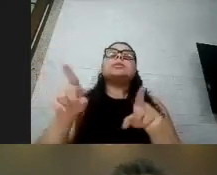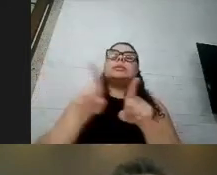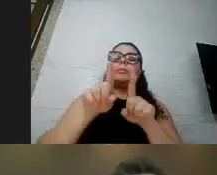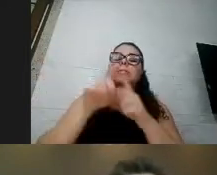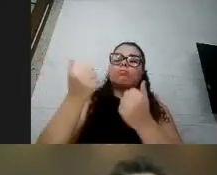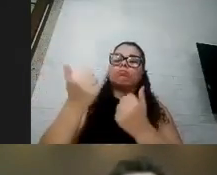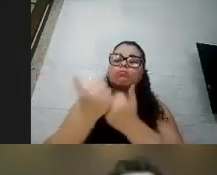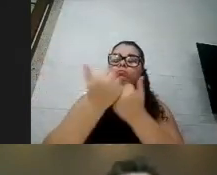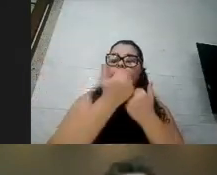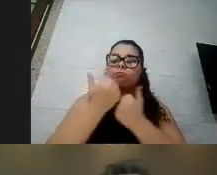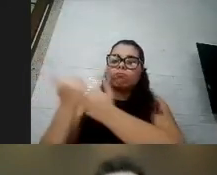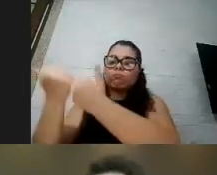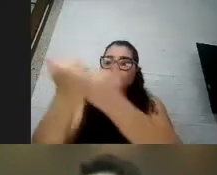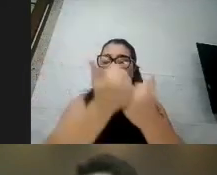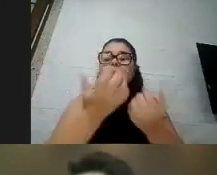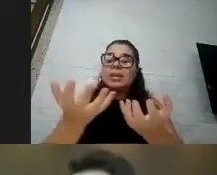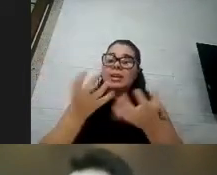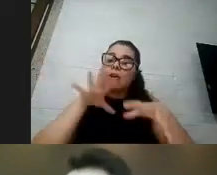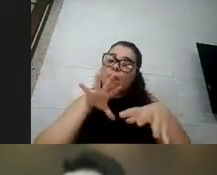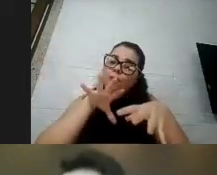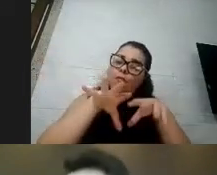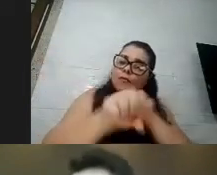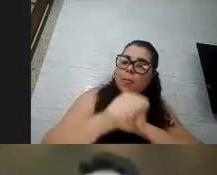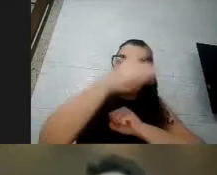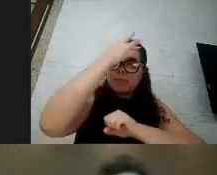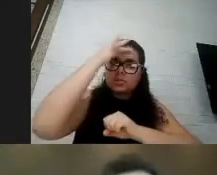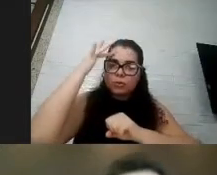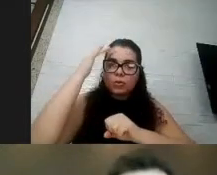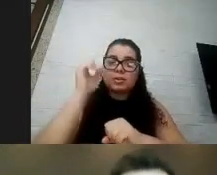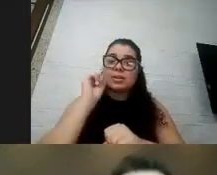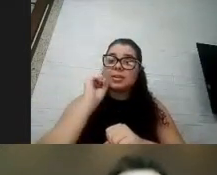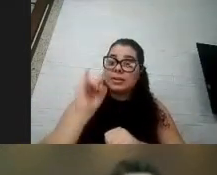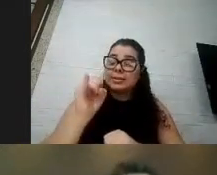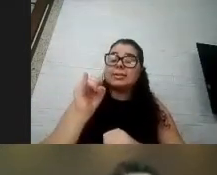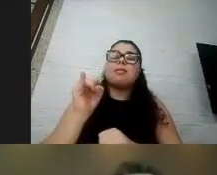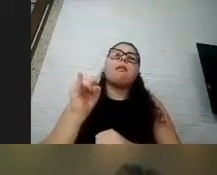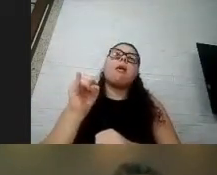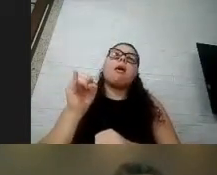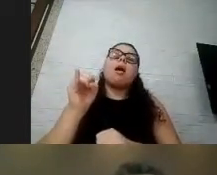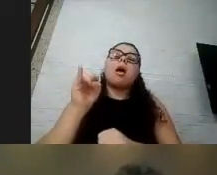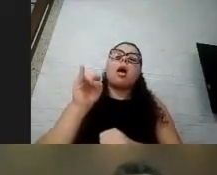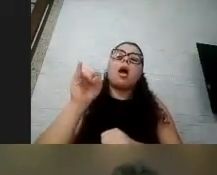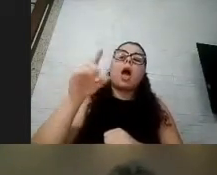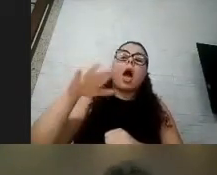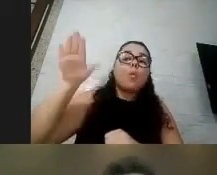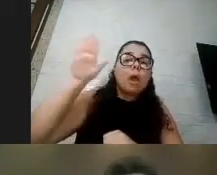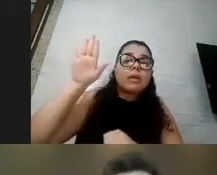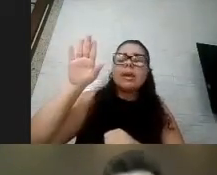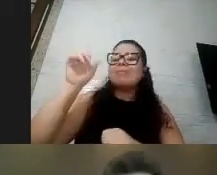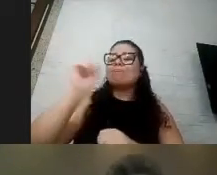também formar os seus mediadores e facilitadores. Então, se alguém não concordar em ter a sua imagem